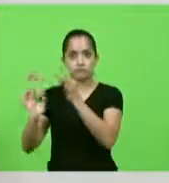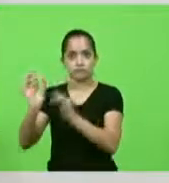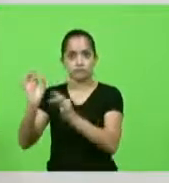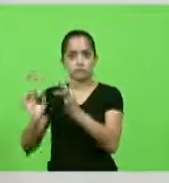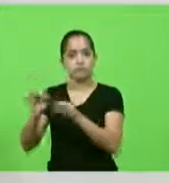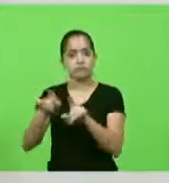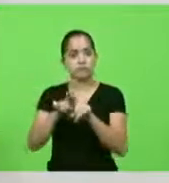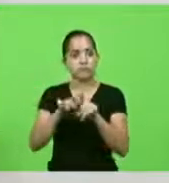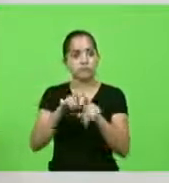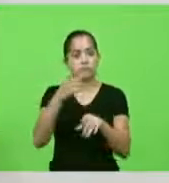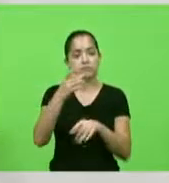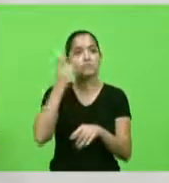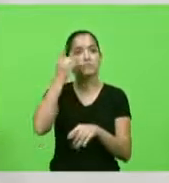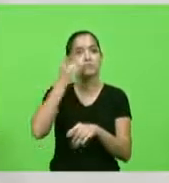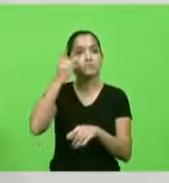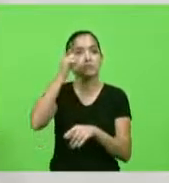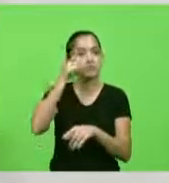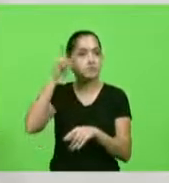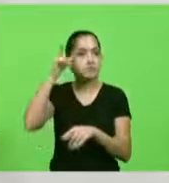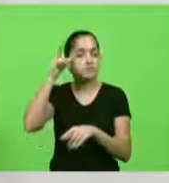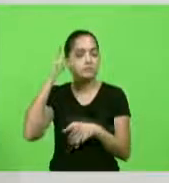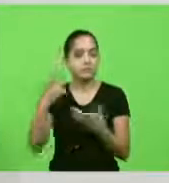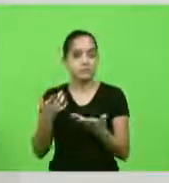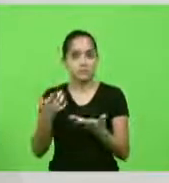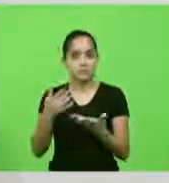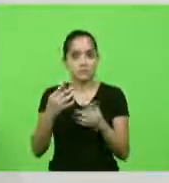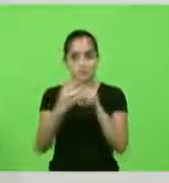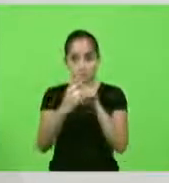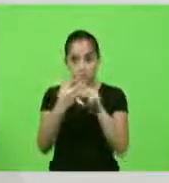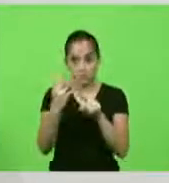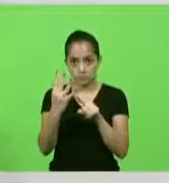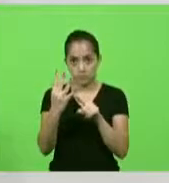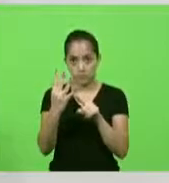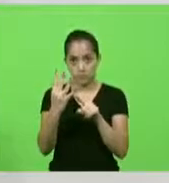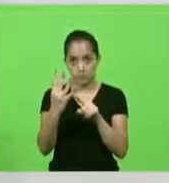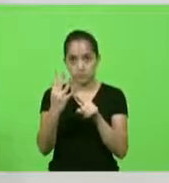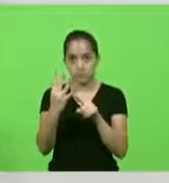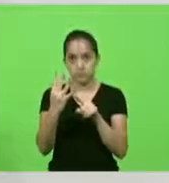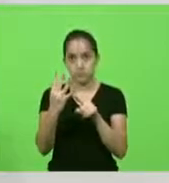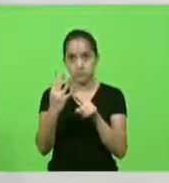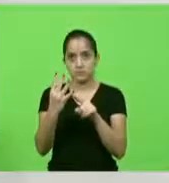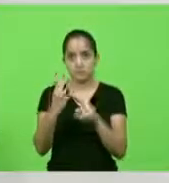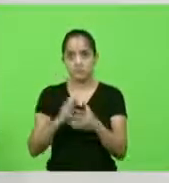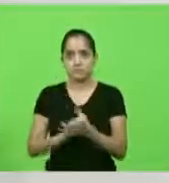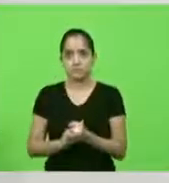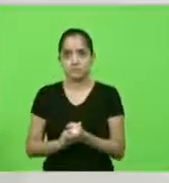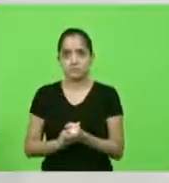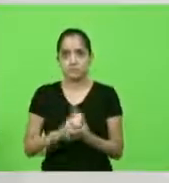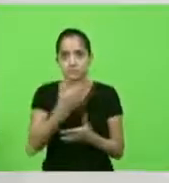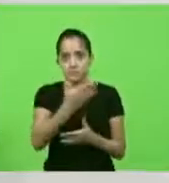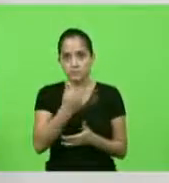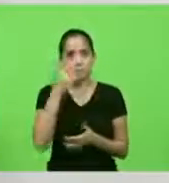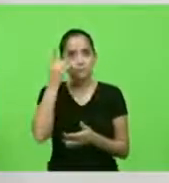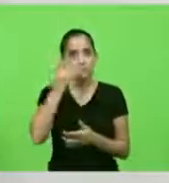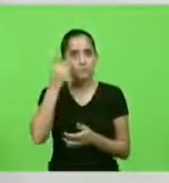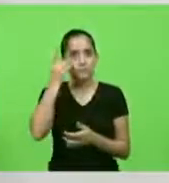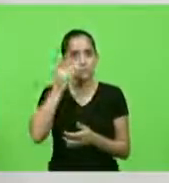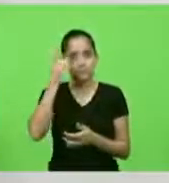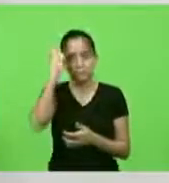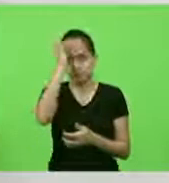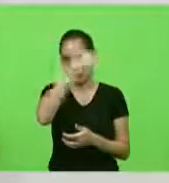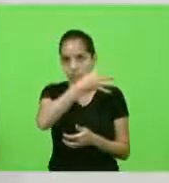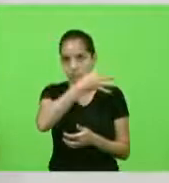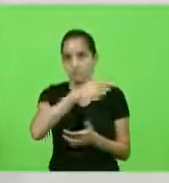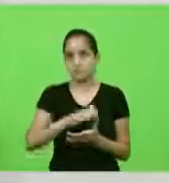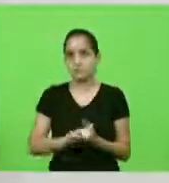colega Laércio Schuster os fatos supervenientes deputado Fabiano da Luz